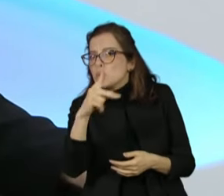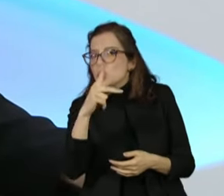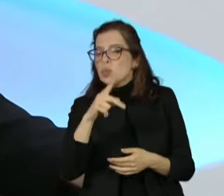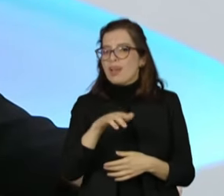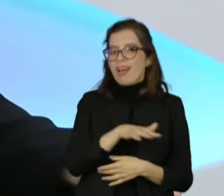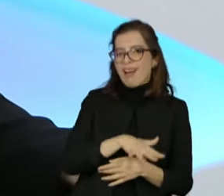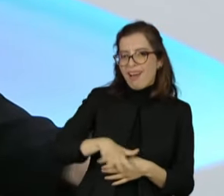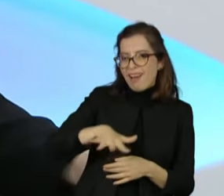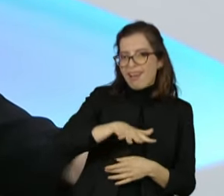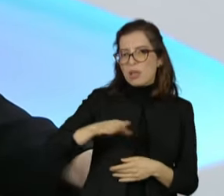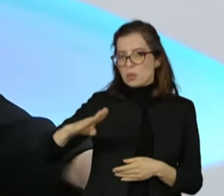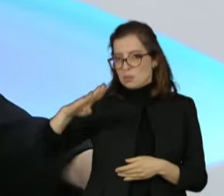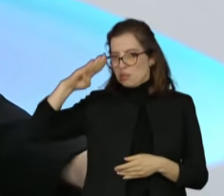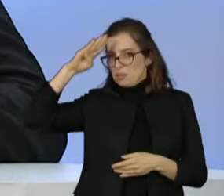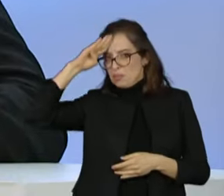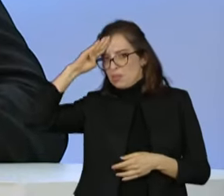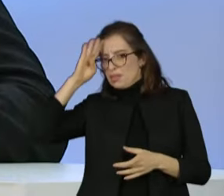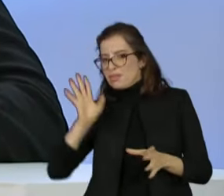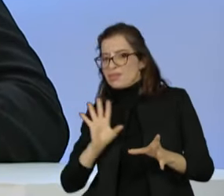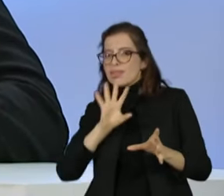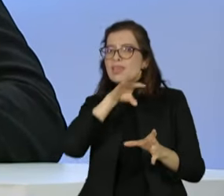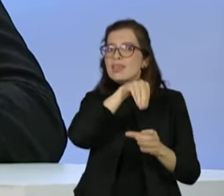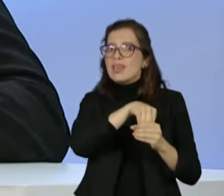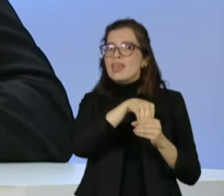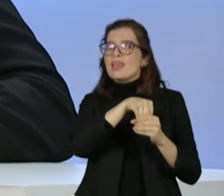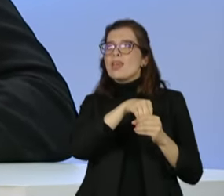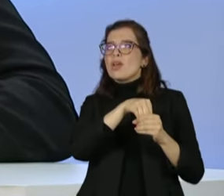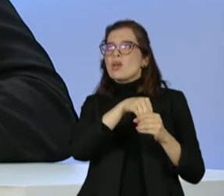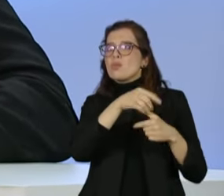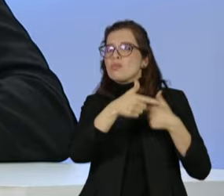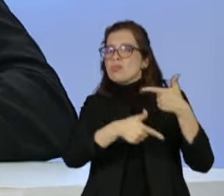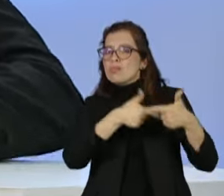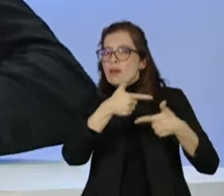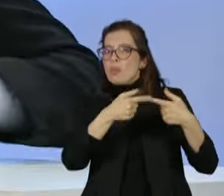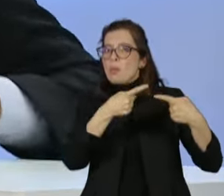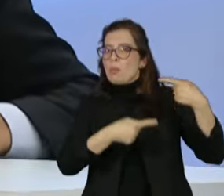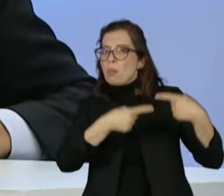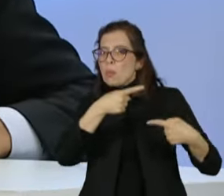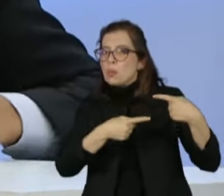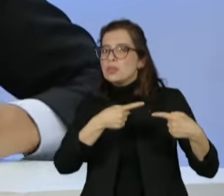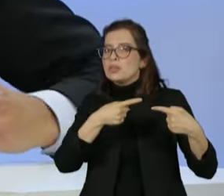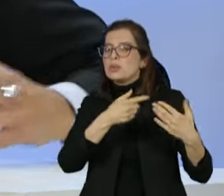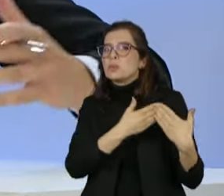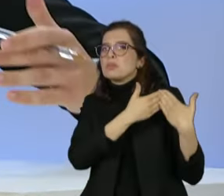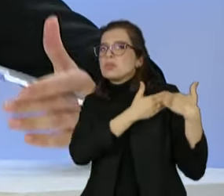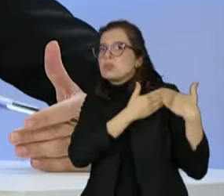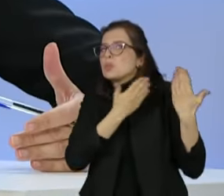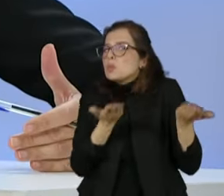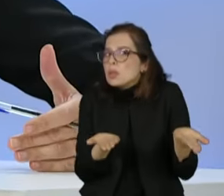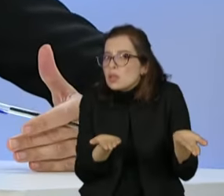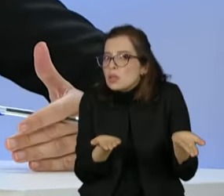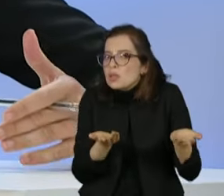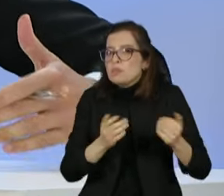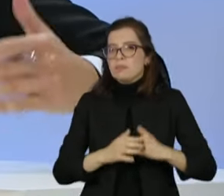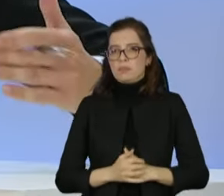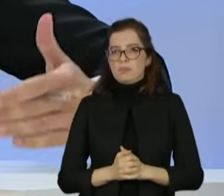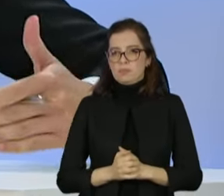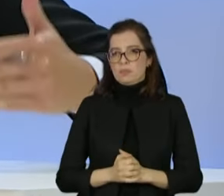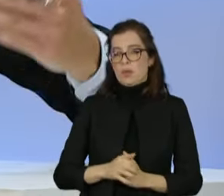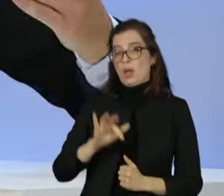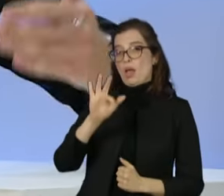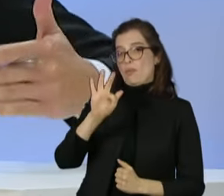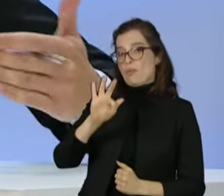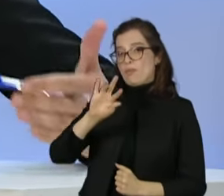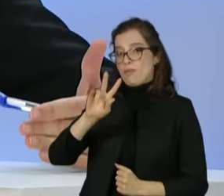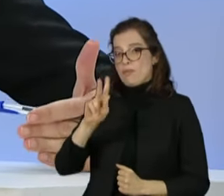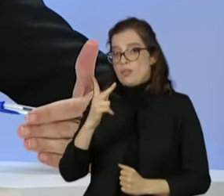disso, o Ministério da Defesa, quando ele foi criado pelo governo Fernando Henrique, ele tinha uma lógica, que era militares subordinados a um civil e isso se